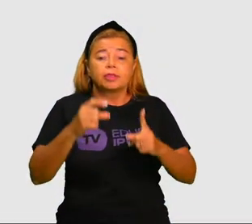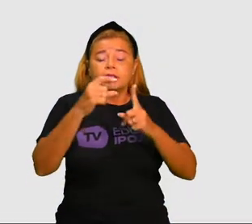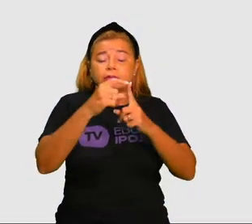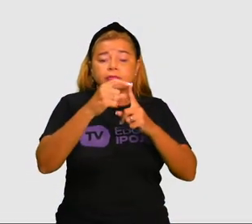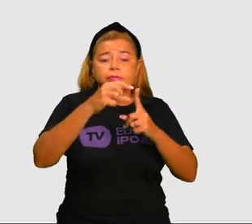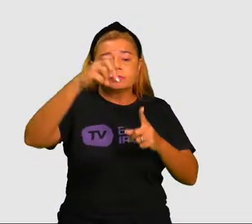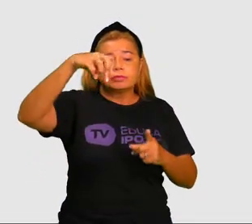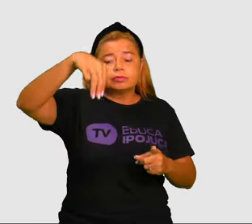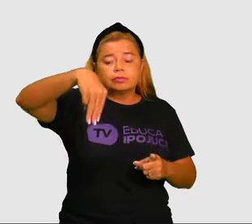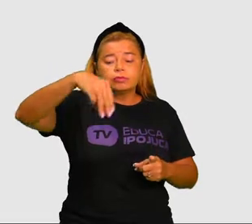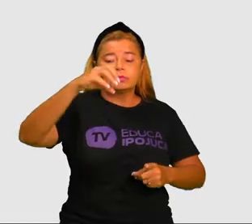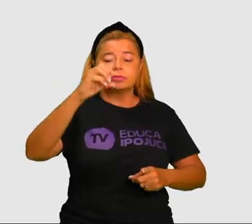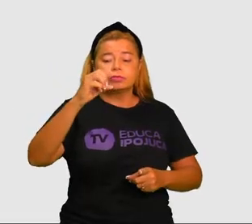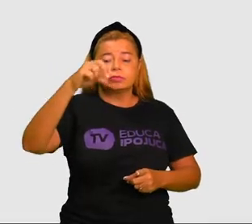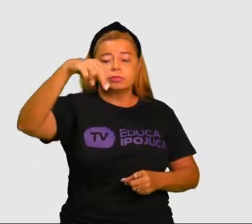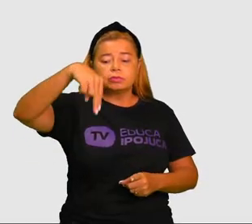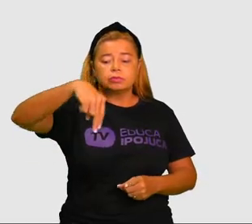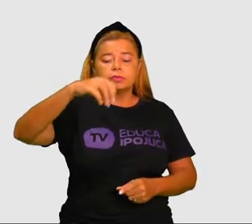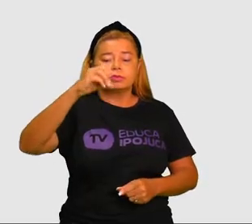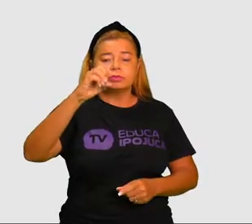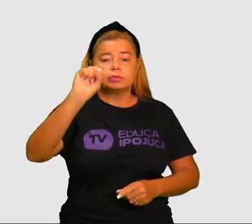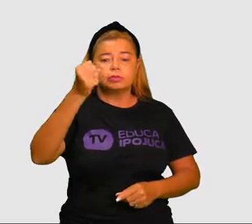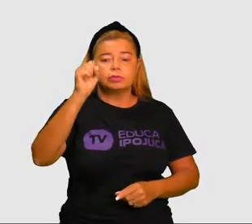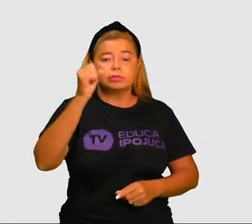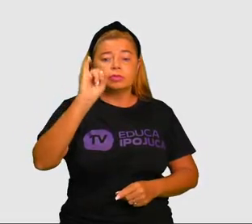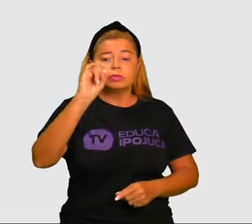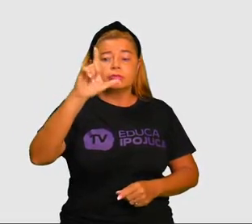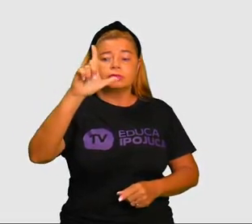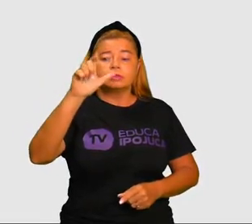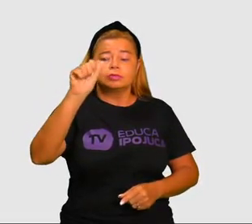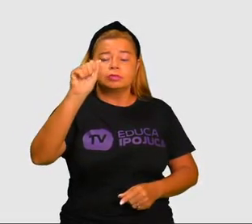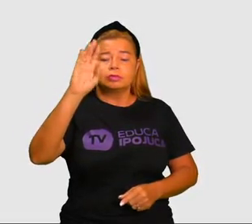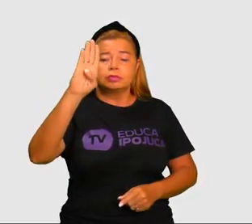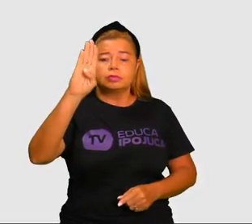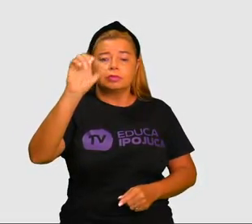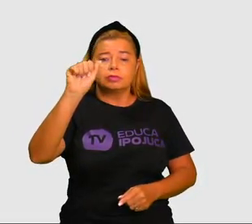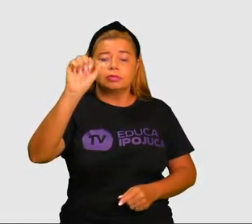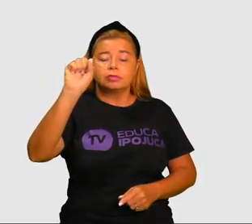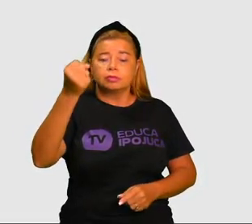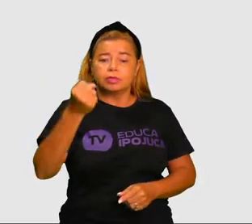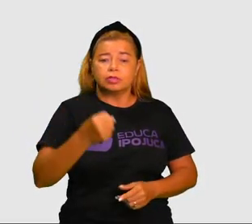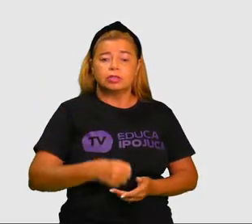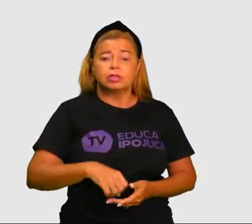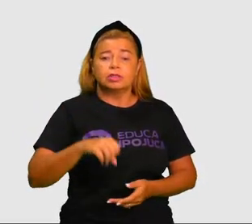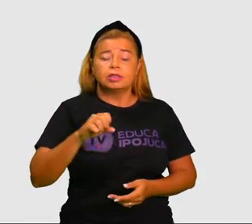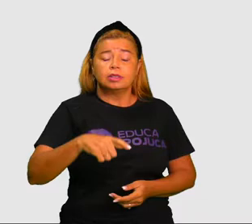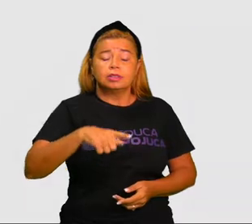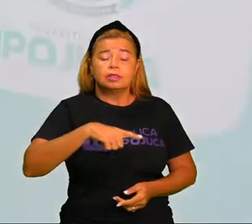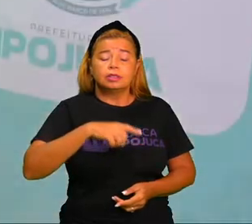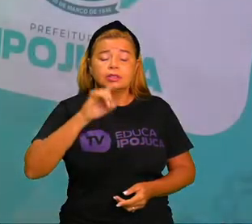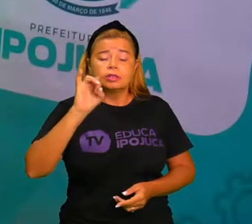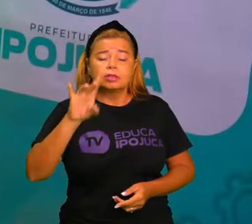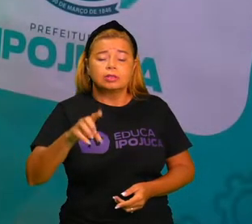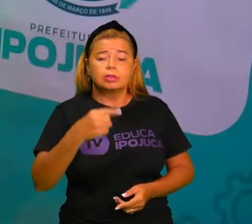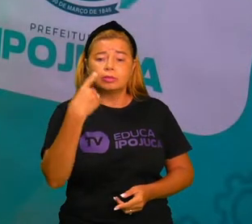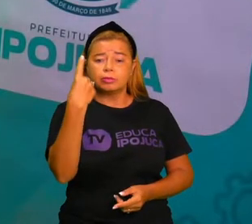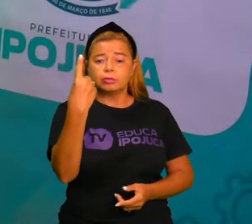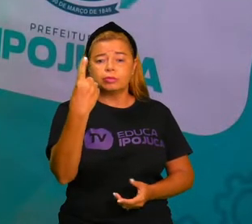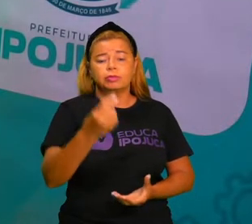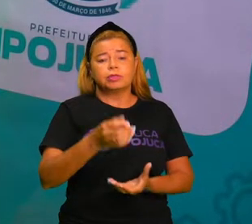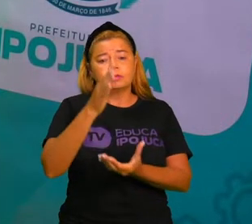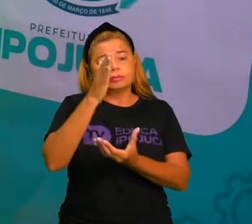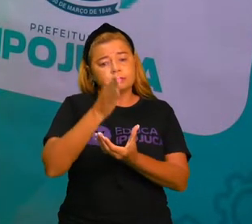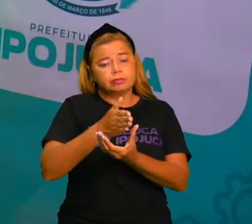Pé. Mão. Só preciso abrir a boca uma vez para dizer